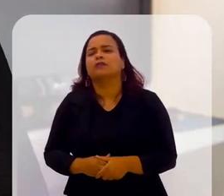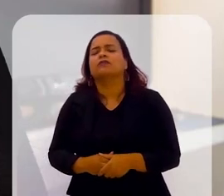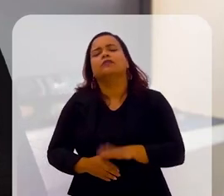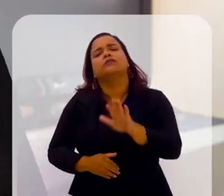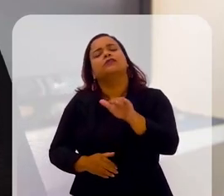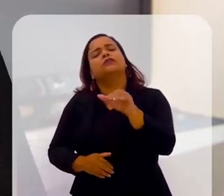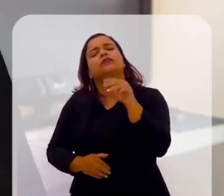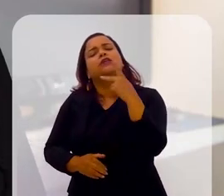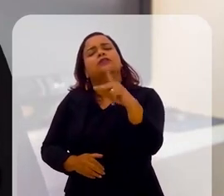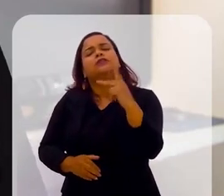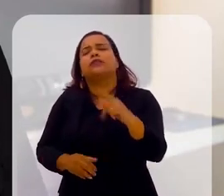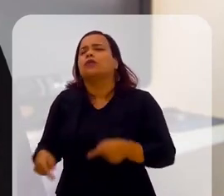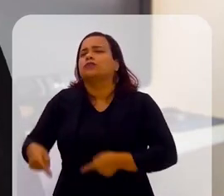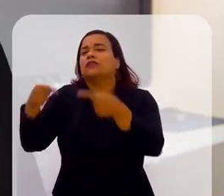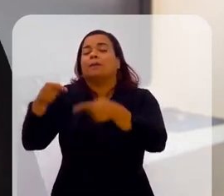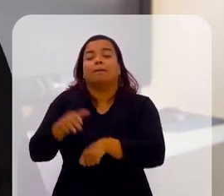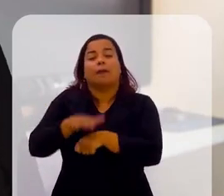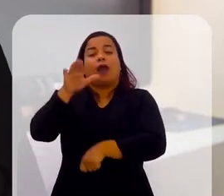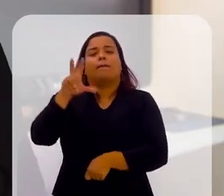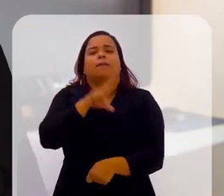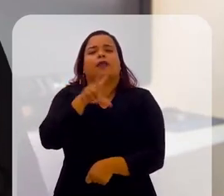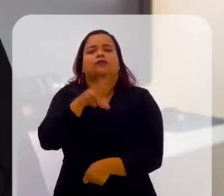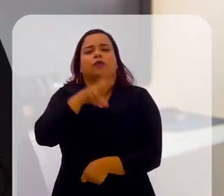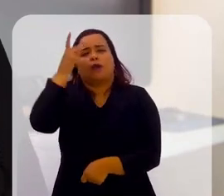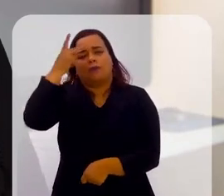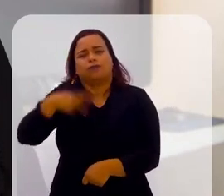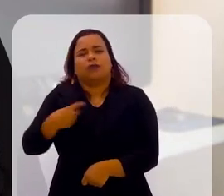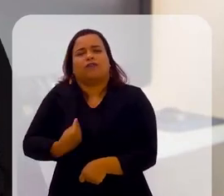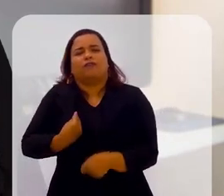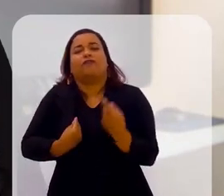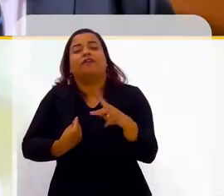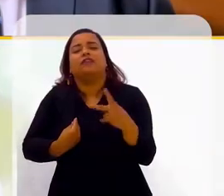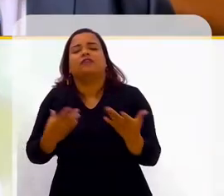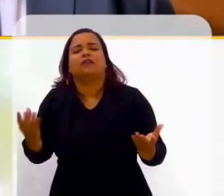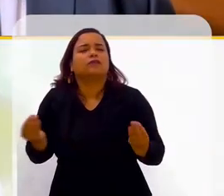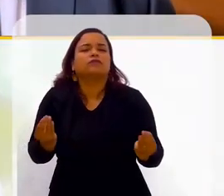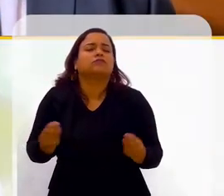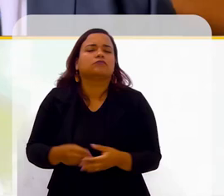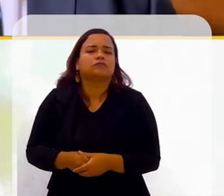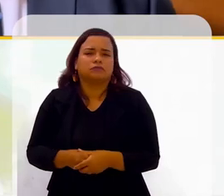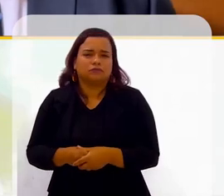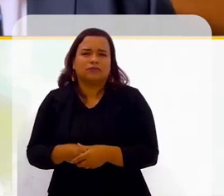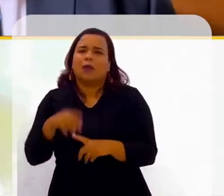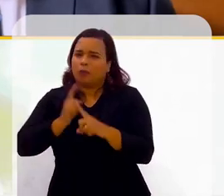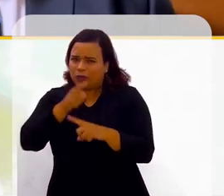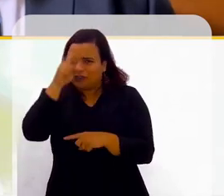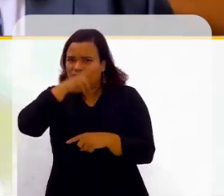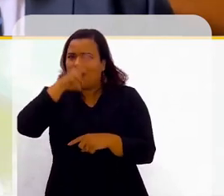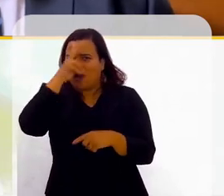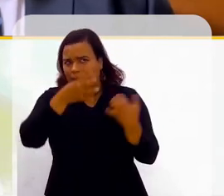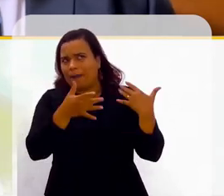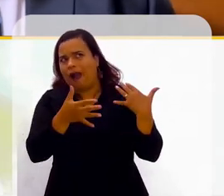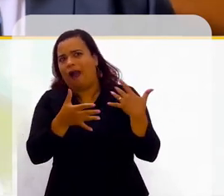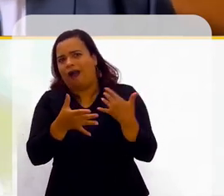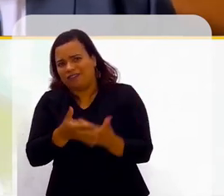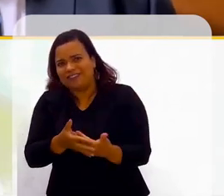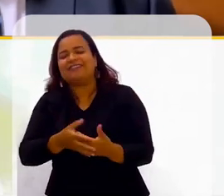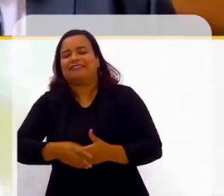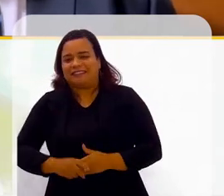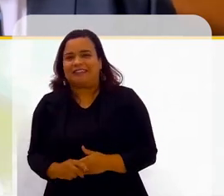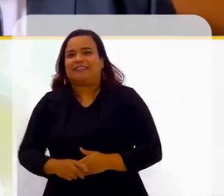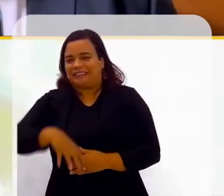maior desafio na vida pessoal? Porque foi uma caminhada, foi uma